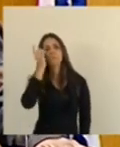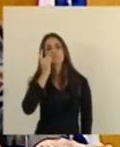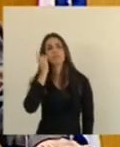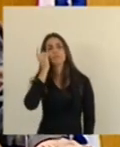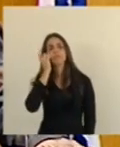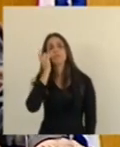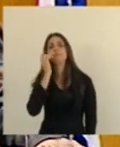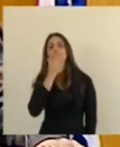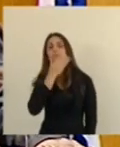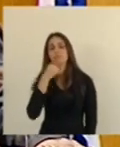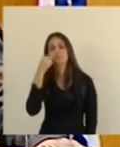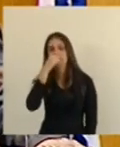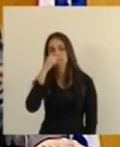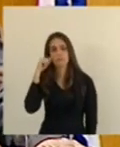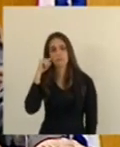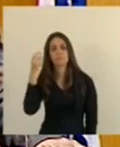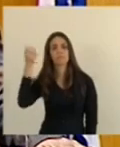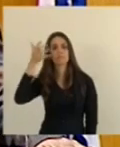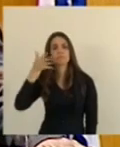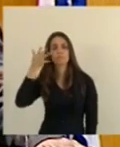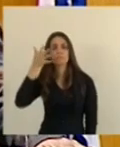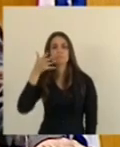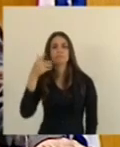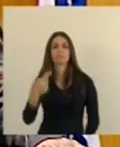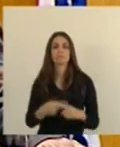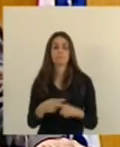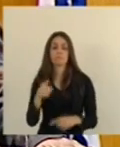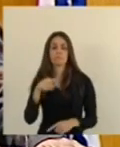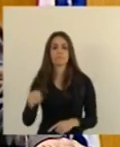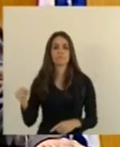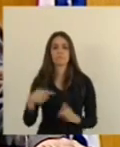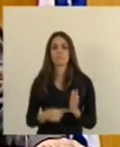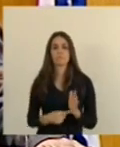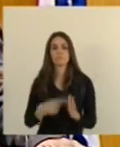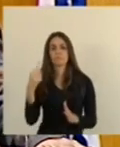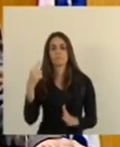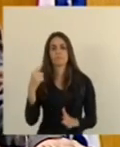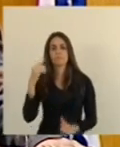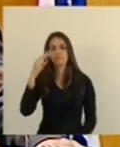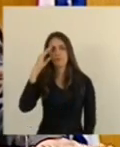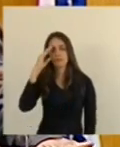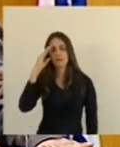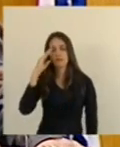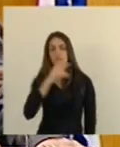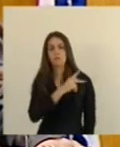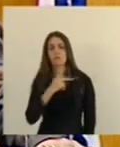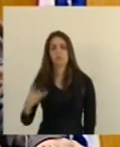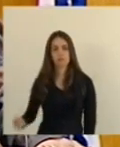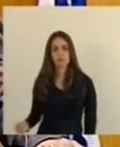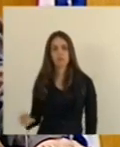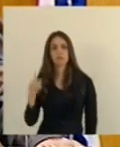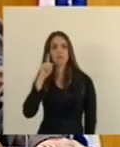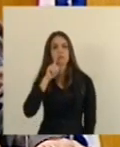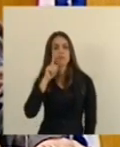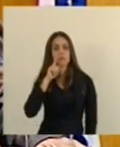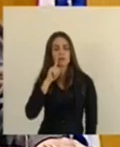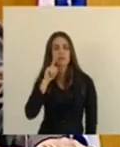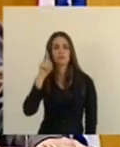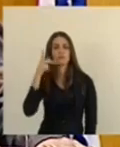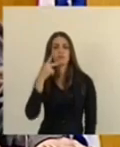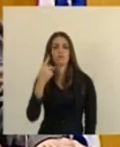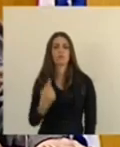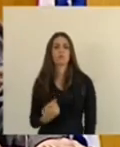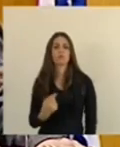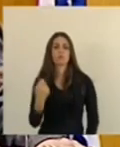pelas palavras. Como dizia o primeiro presidente americano, George Washington, estadista, basta uma